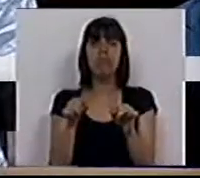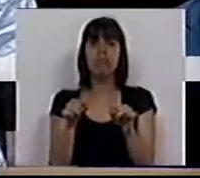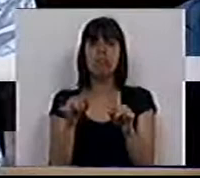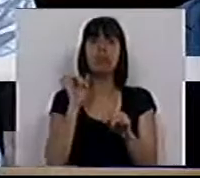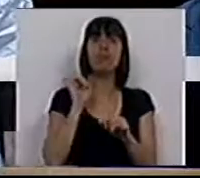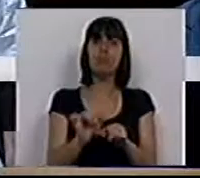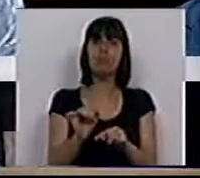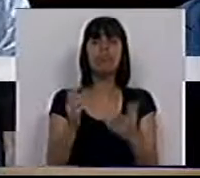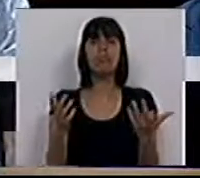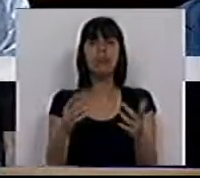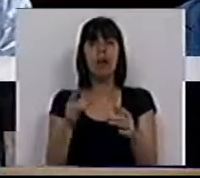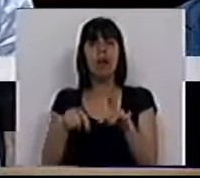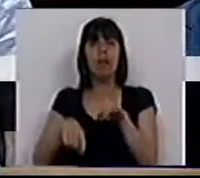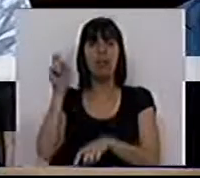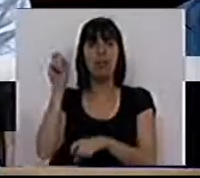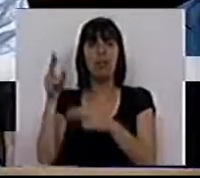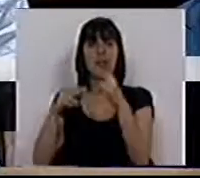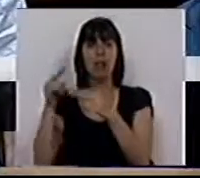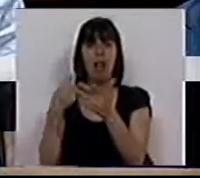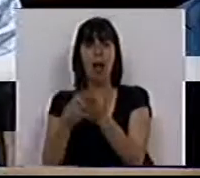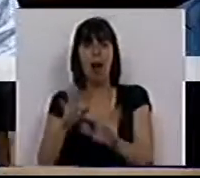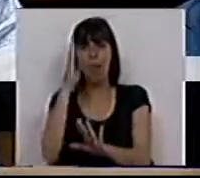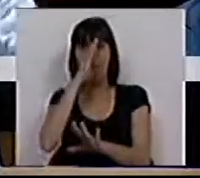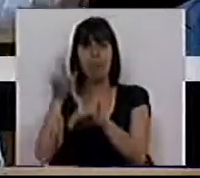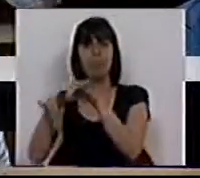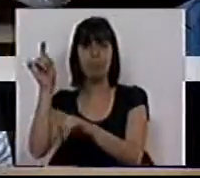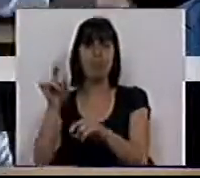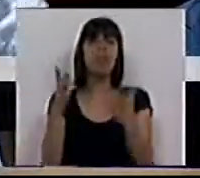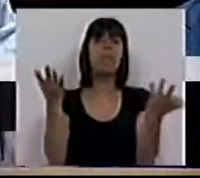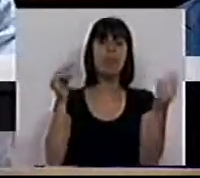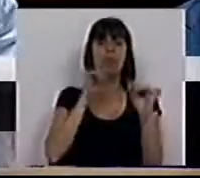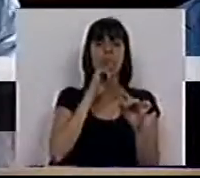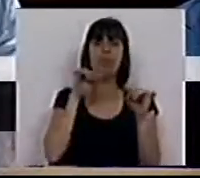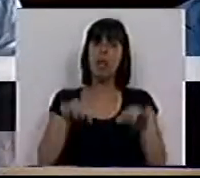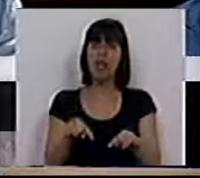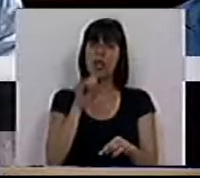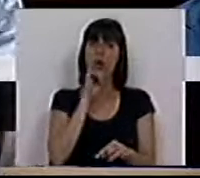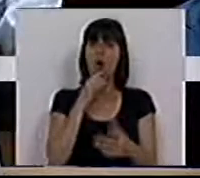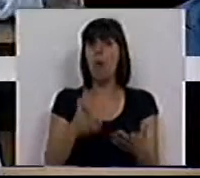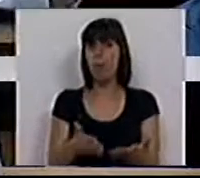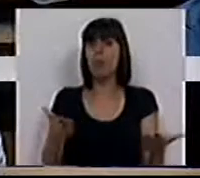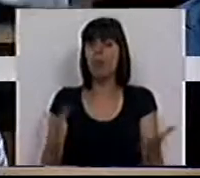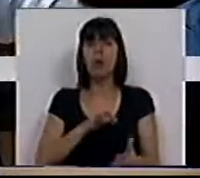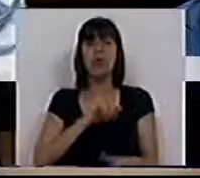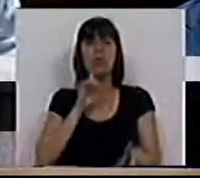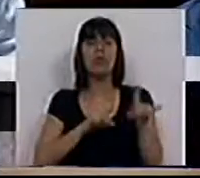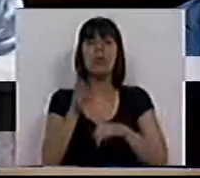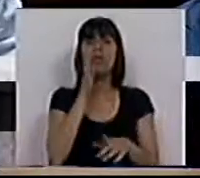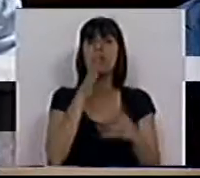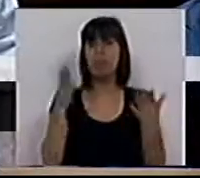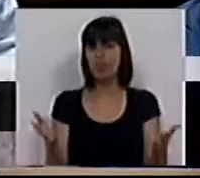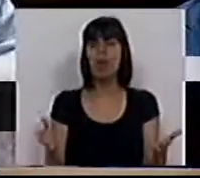para os paraísos fiscais. E, porventura, pode ser que esta seja a oportunidade dos senhores e as senhoras